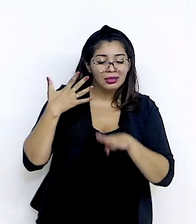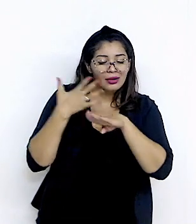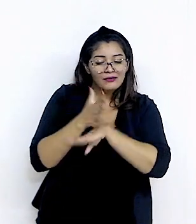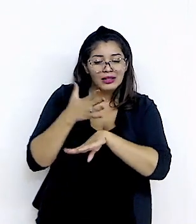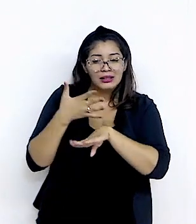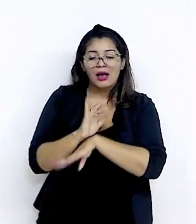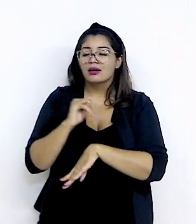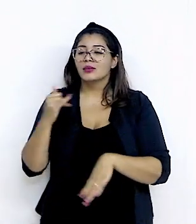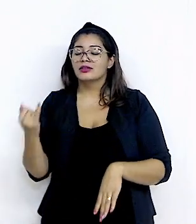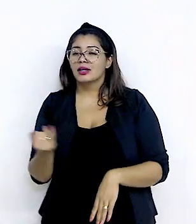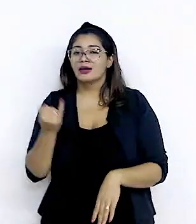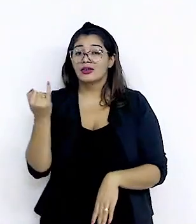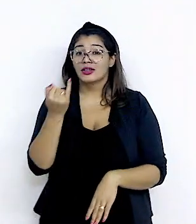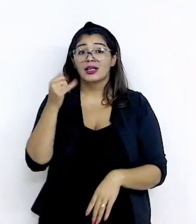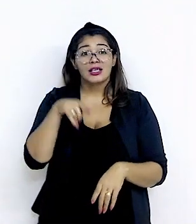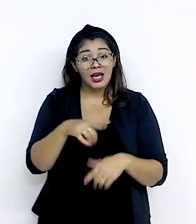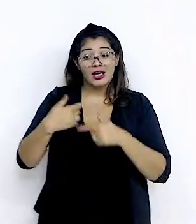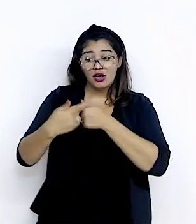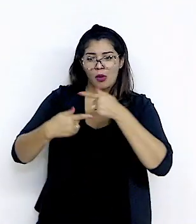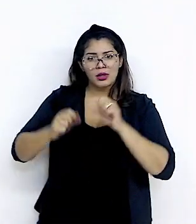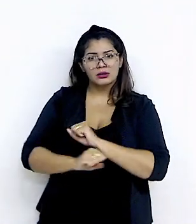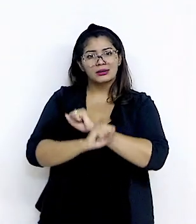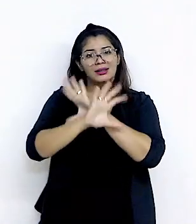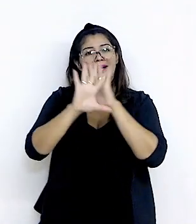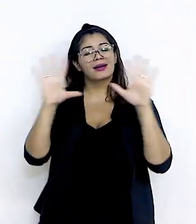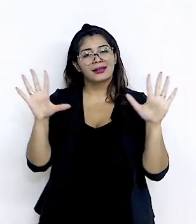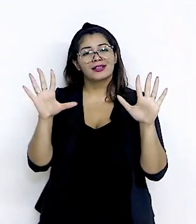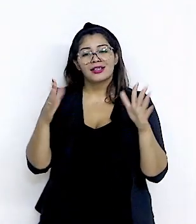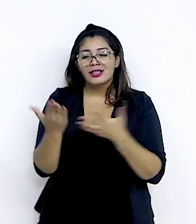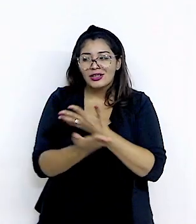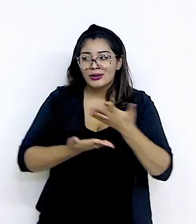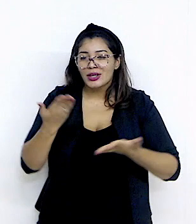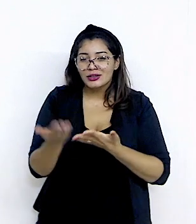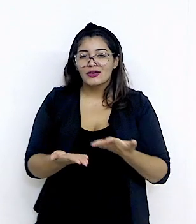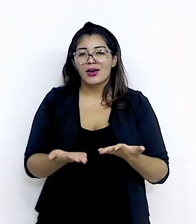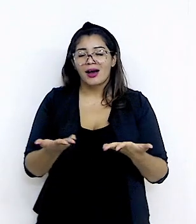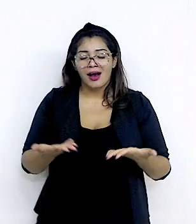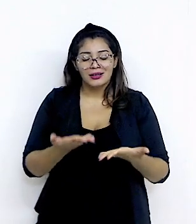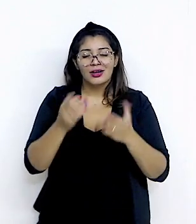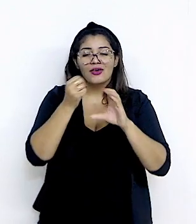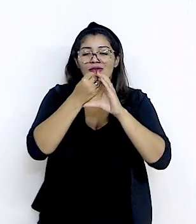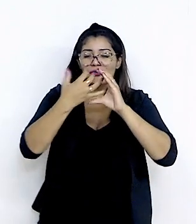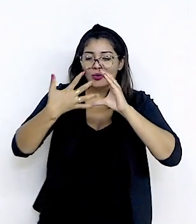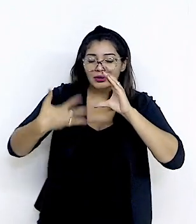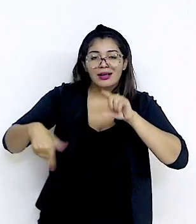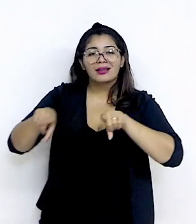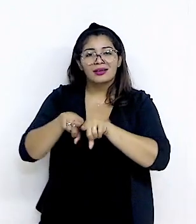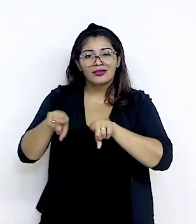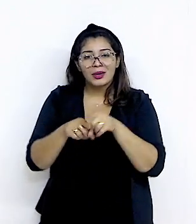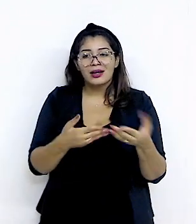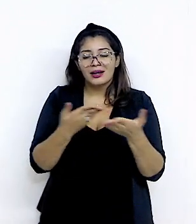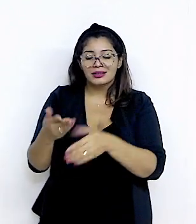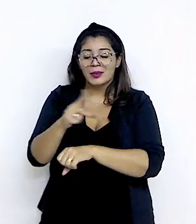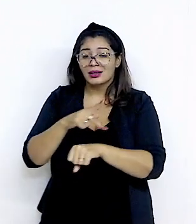relevante E há uma política clara dos Emirados Em incentivar a sua característica Como hub para